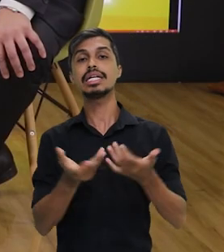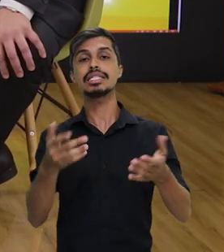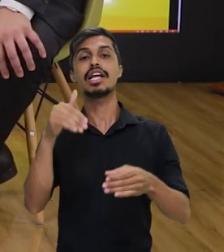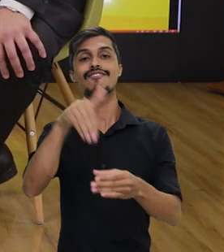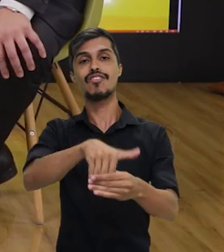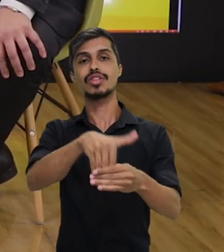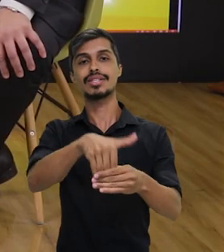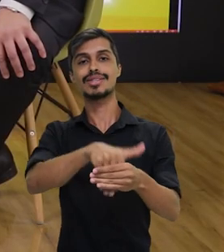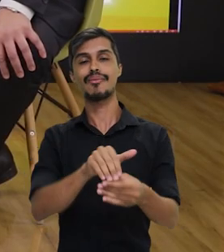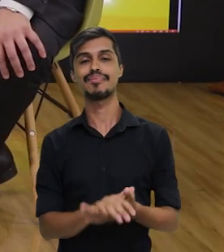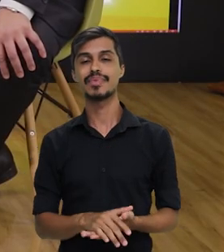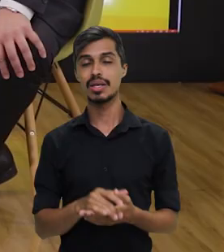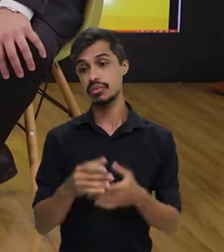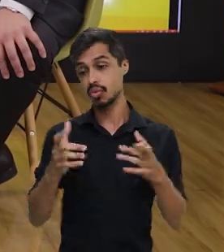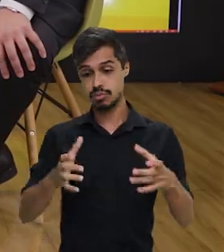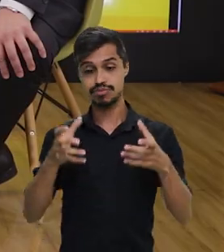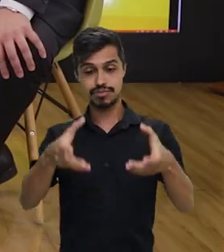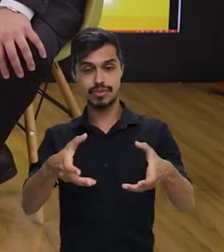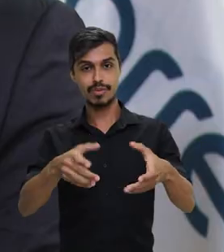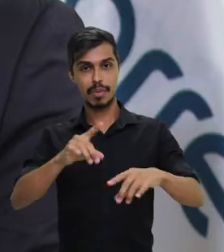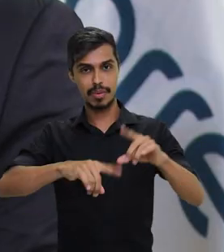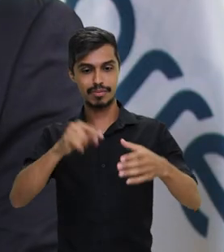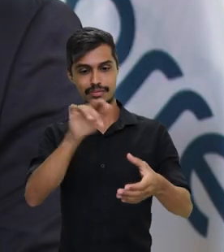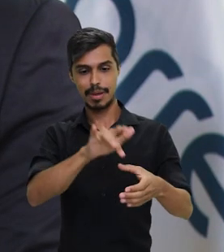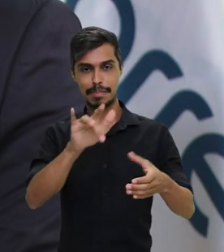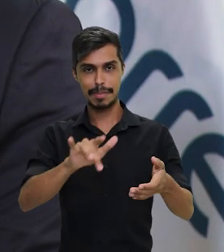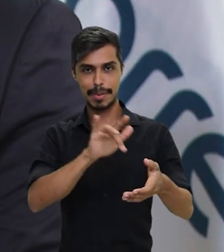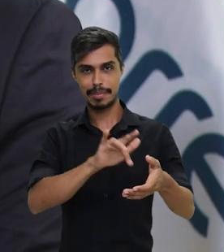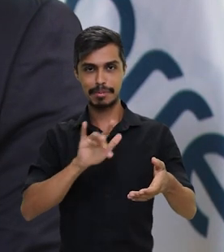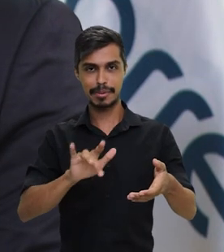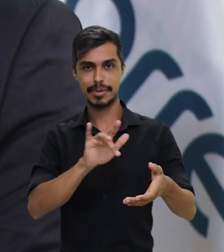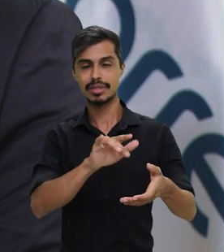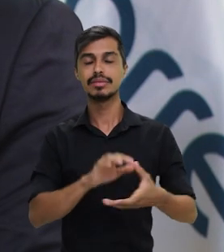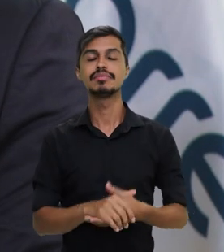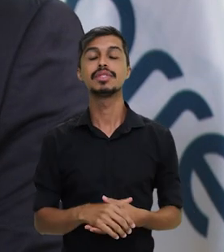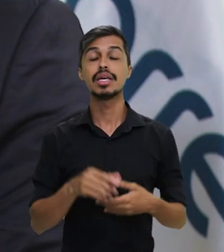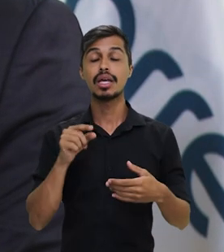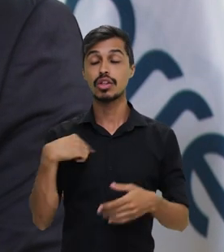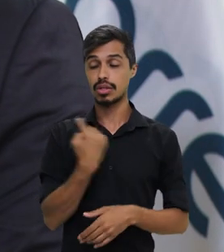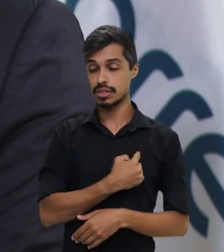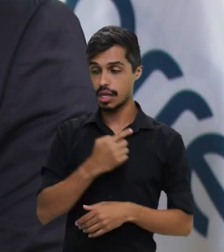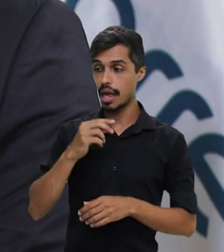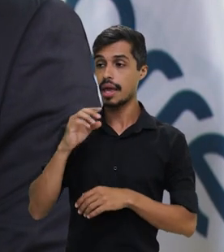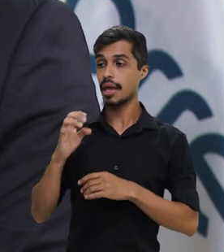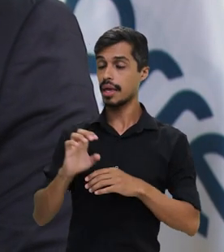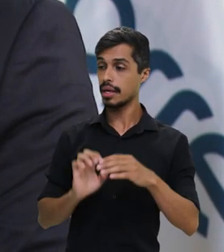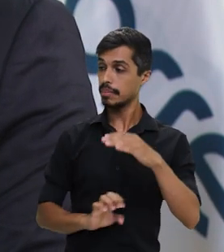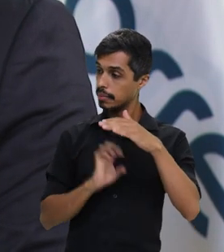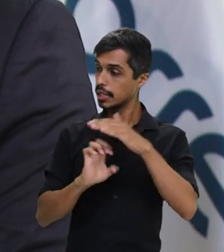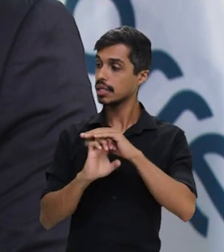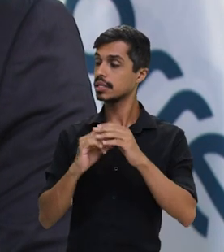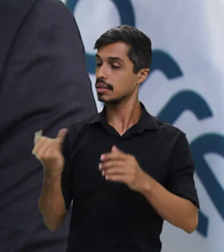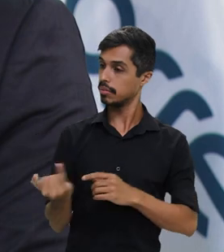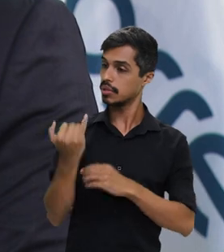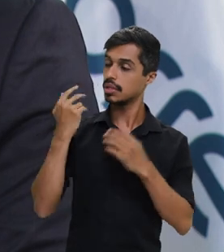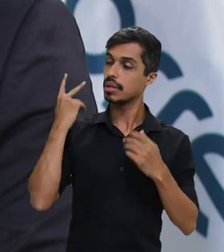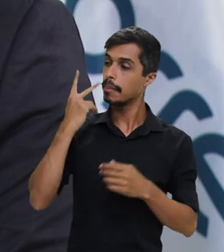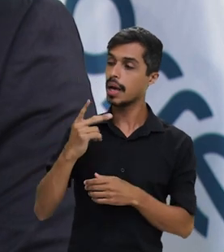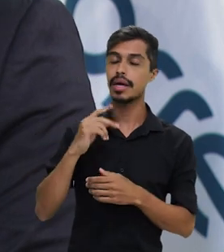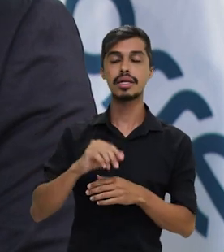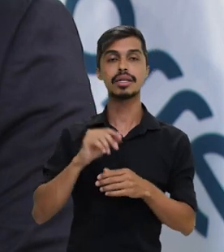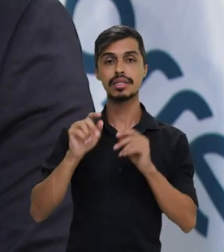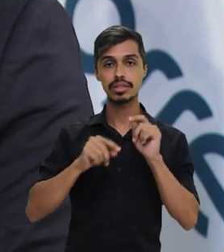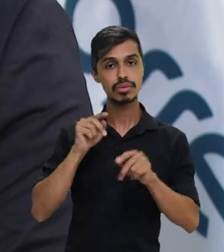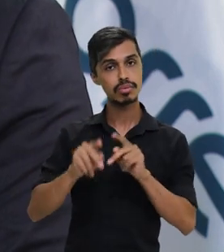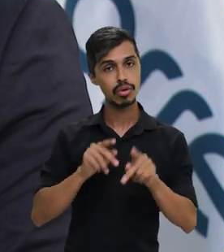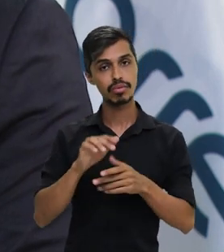né? O dia da eleição, as urnas eletrônicas. Então, é por isso que a nossa empresa é muito importante para o Brasil